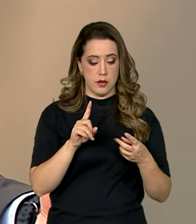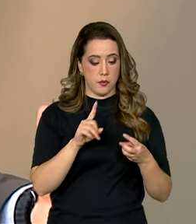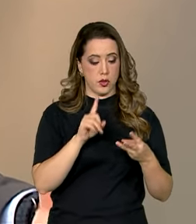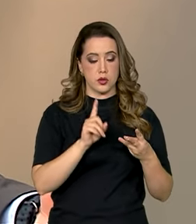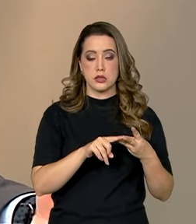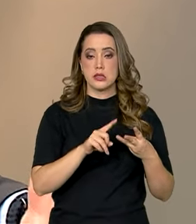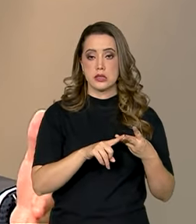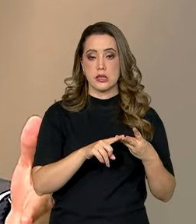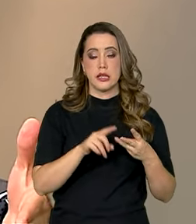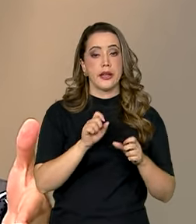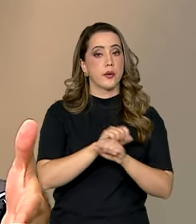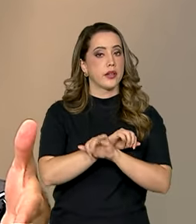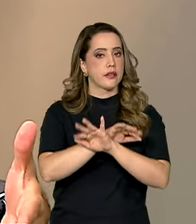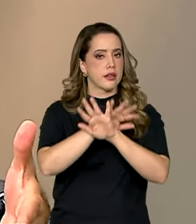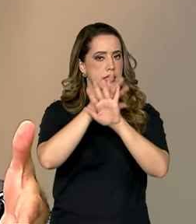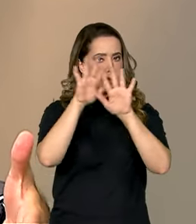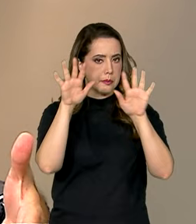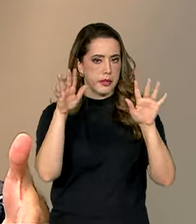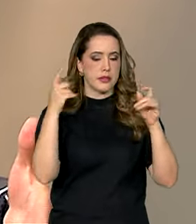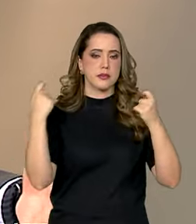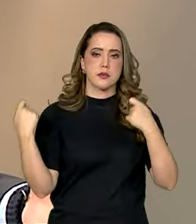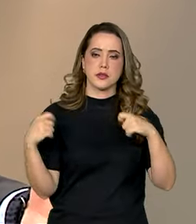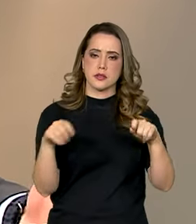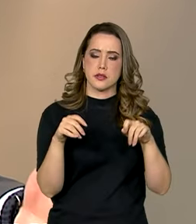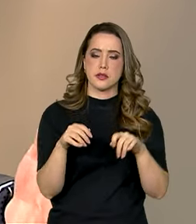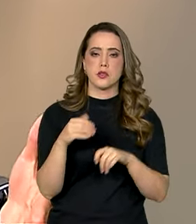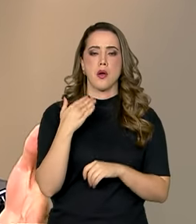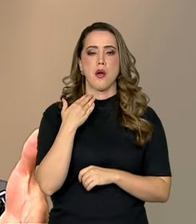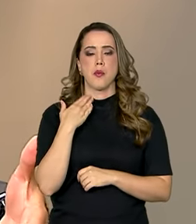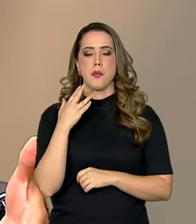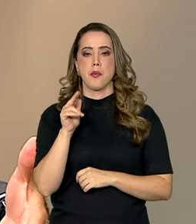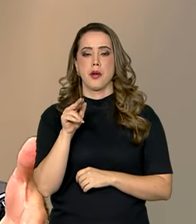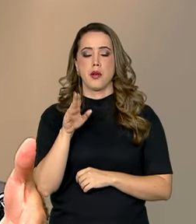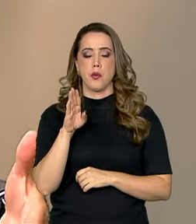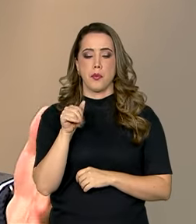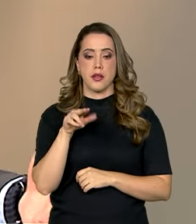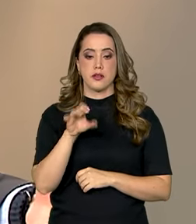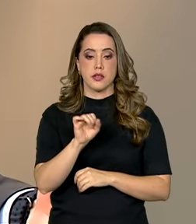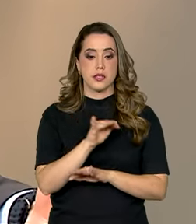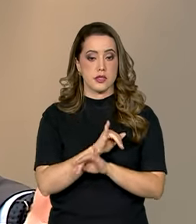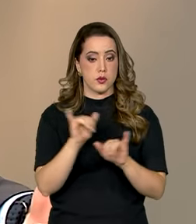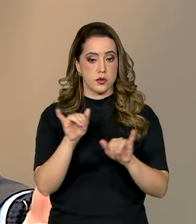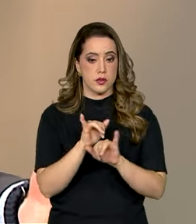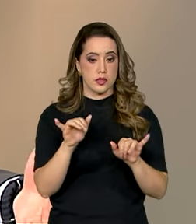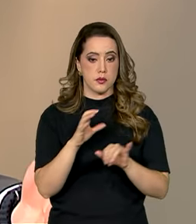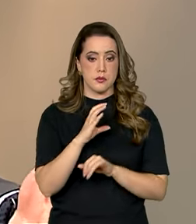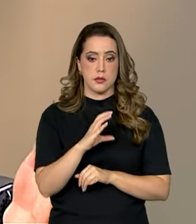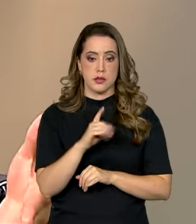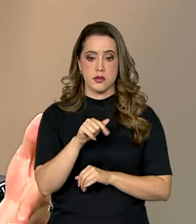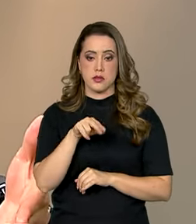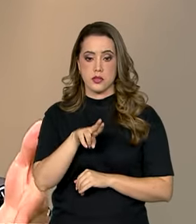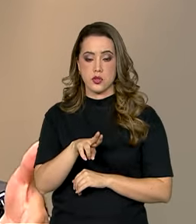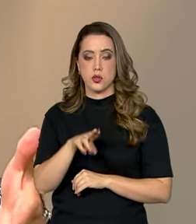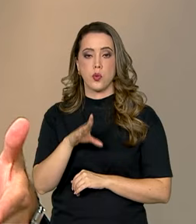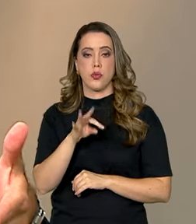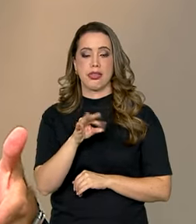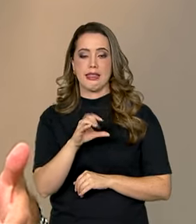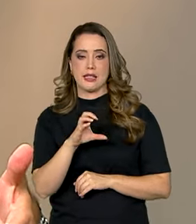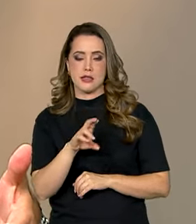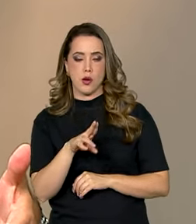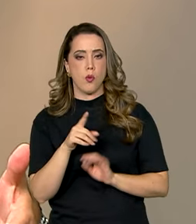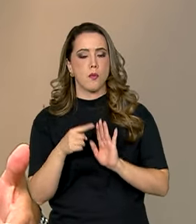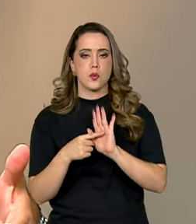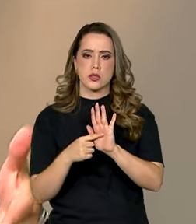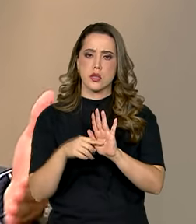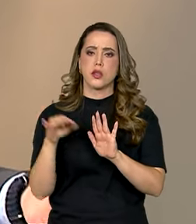BNDES foi anunciado pelo TCU e pela CGU como a instituição pública mais transparente do